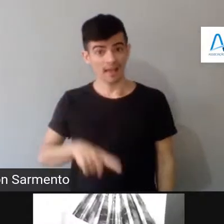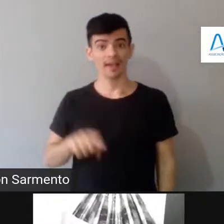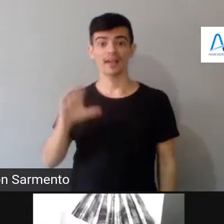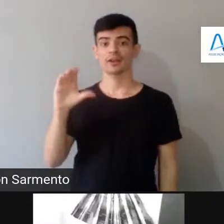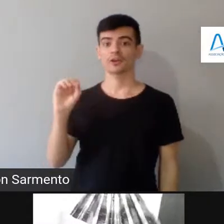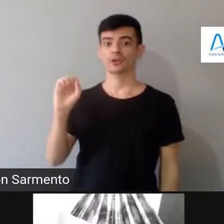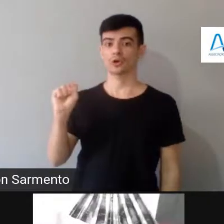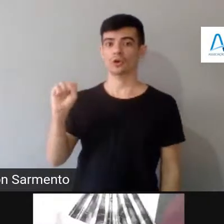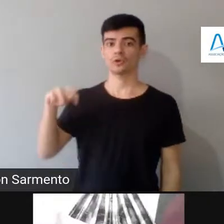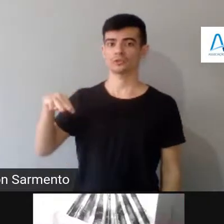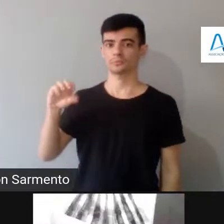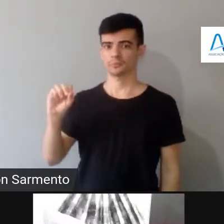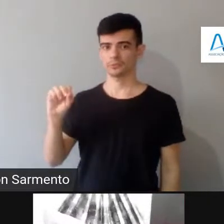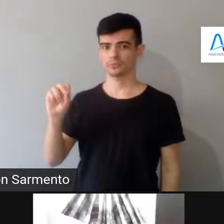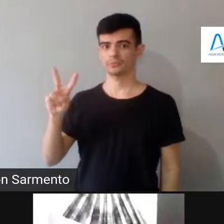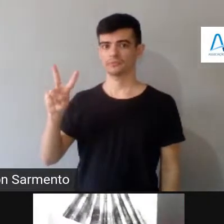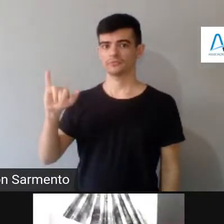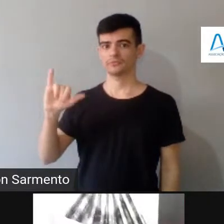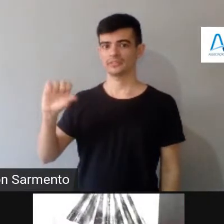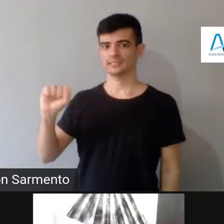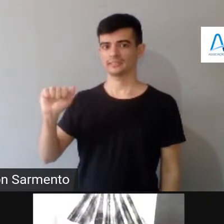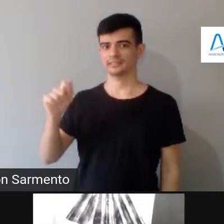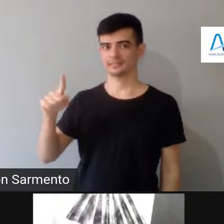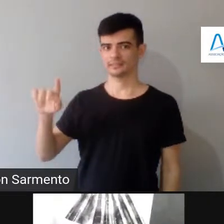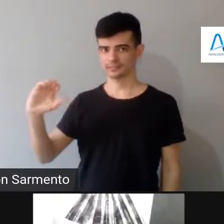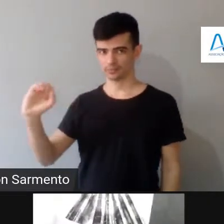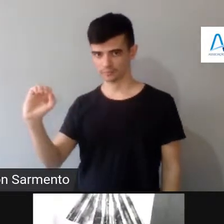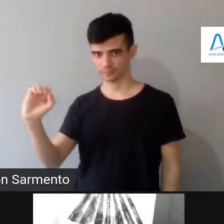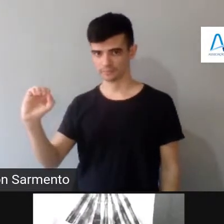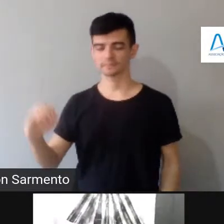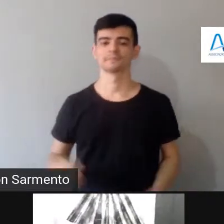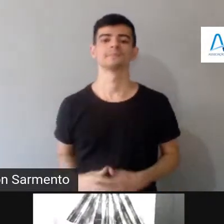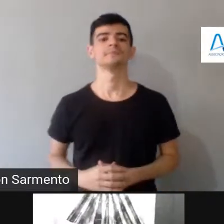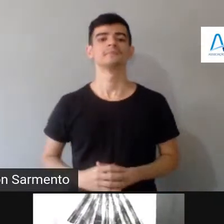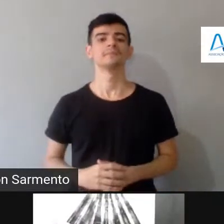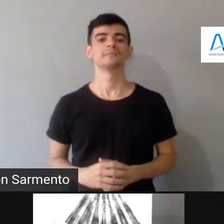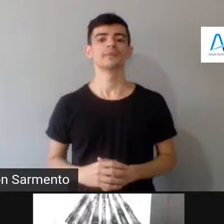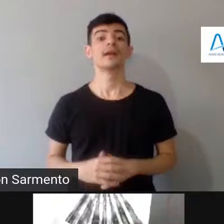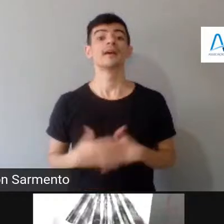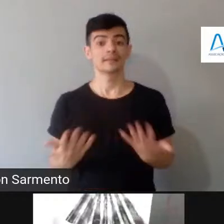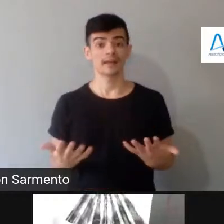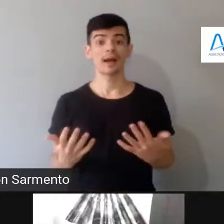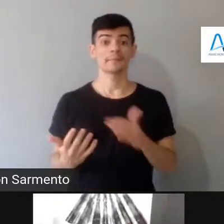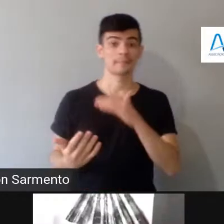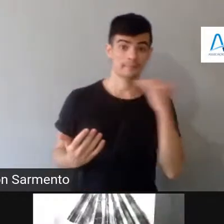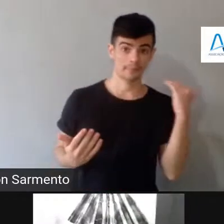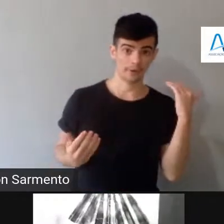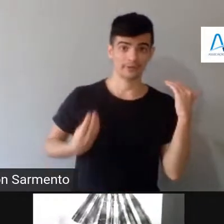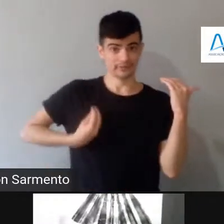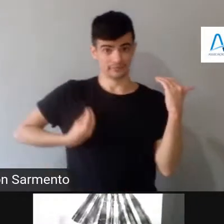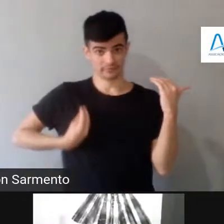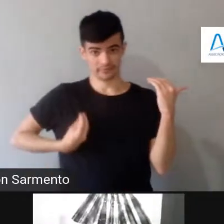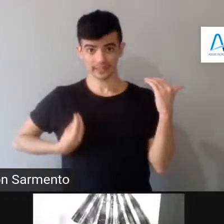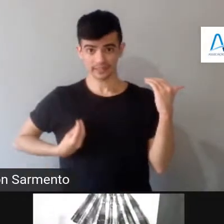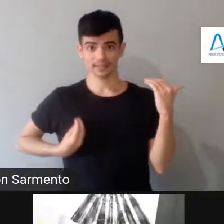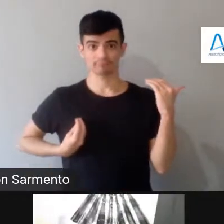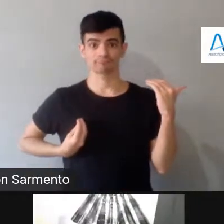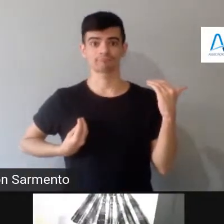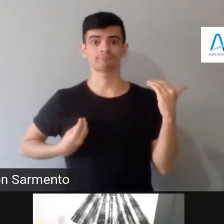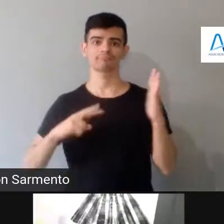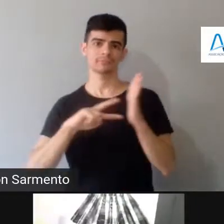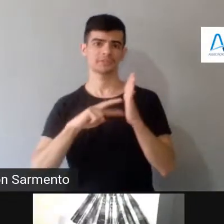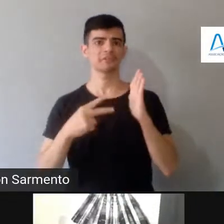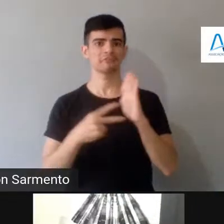Se, para a gente, a morte, né? A vida tem uma outra, digamos assim, outra matriz